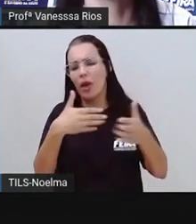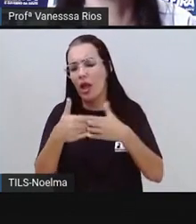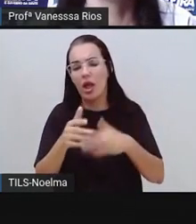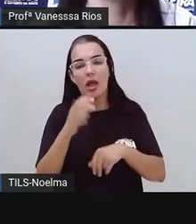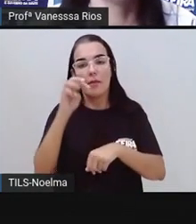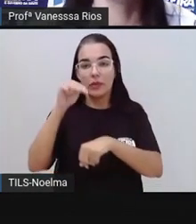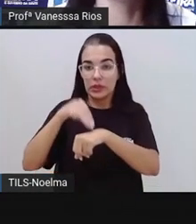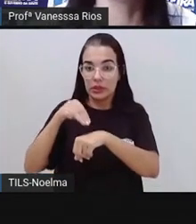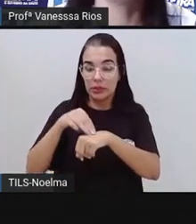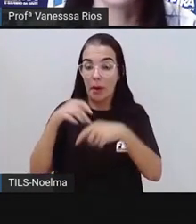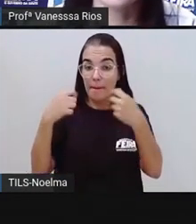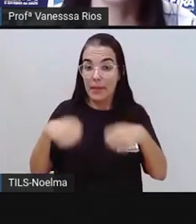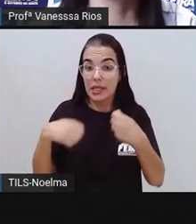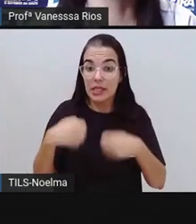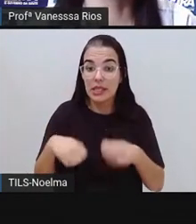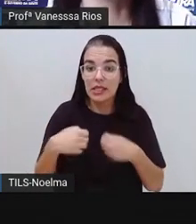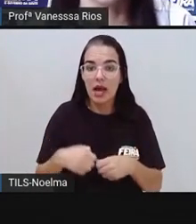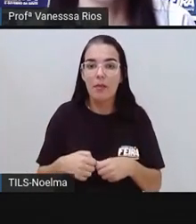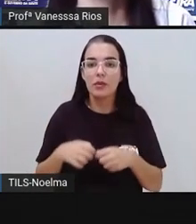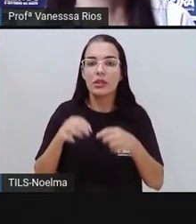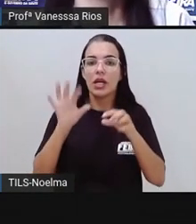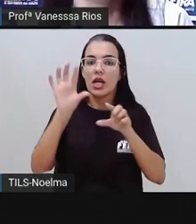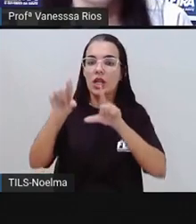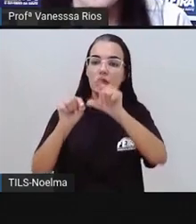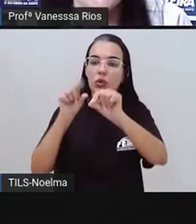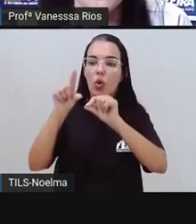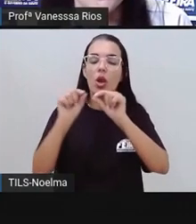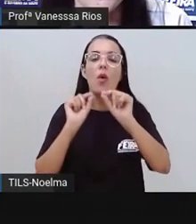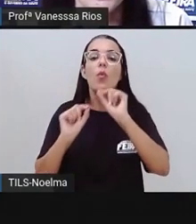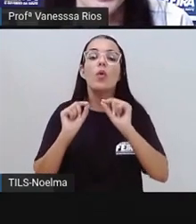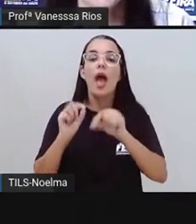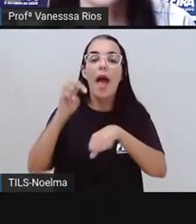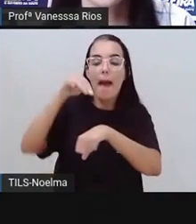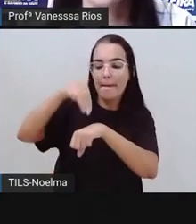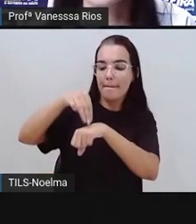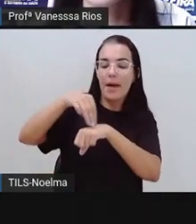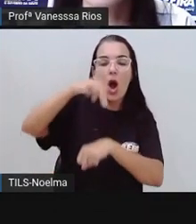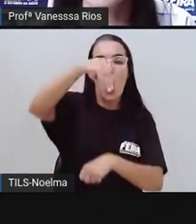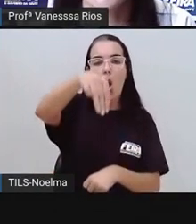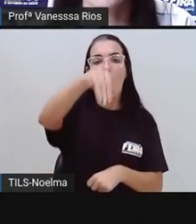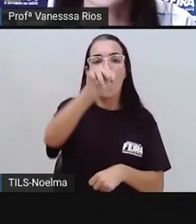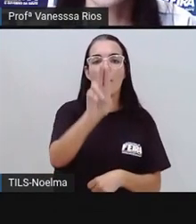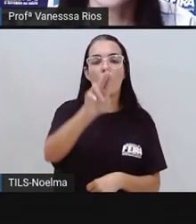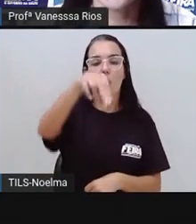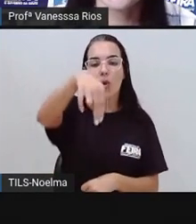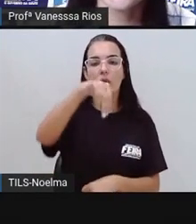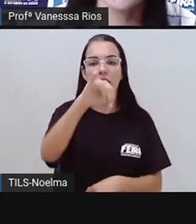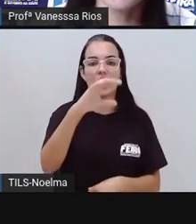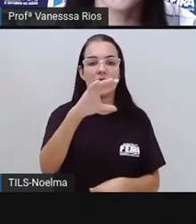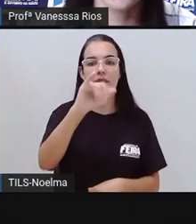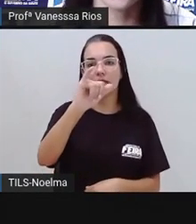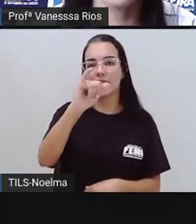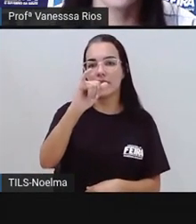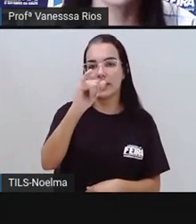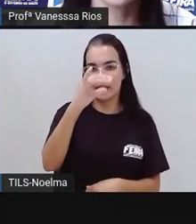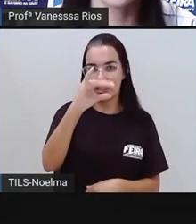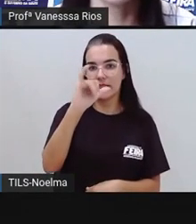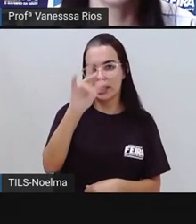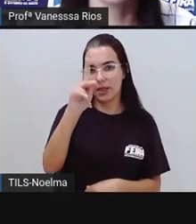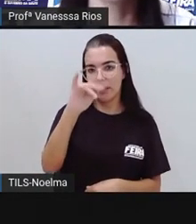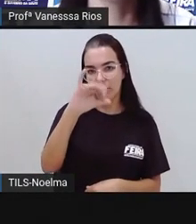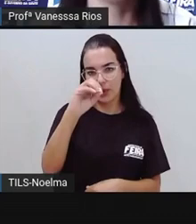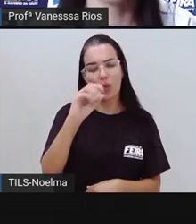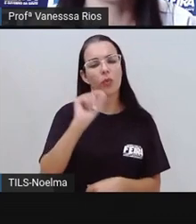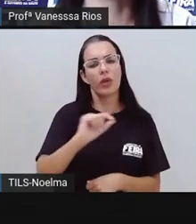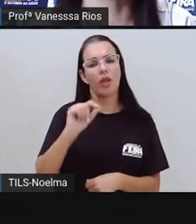precisamos definir o que é município. A gente precisa entender que o município é composto